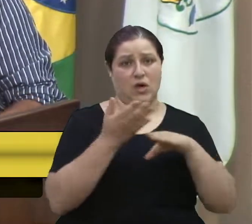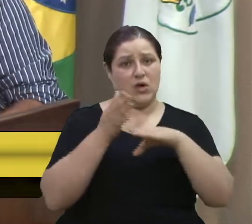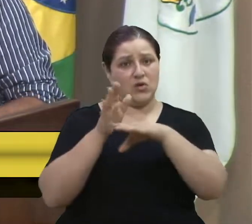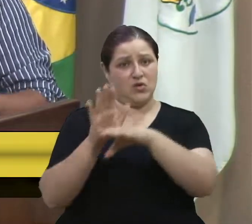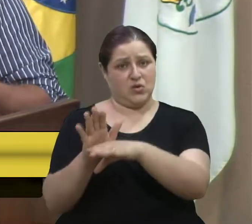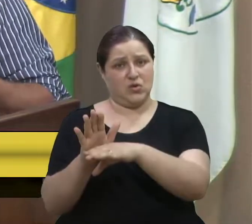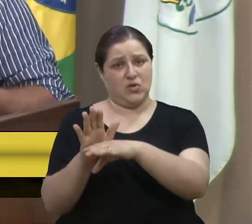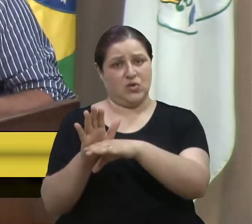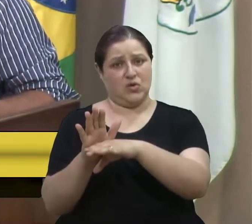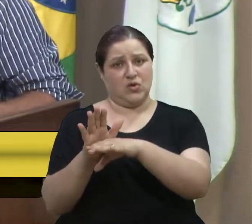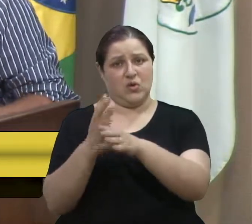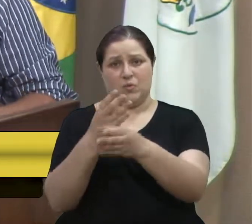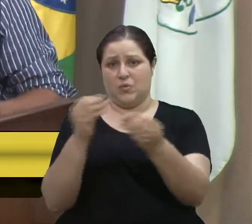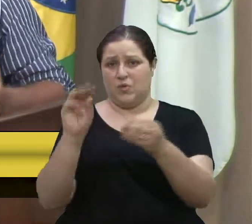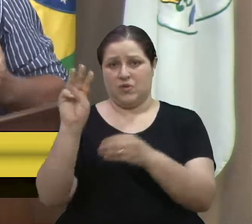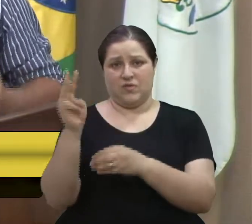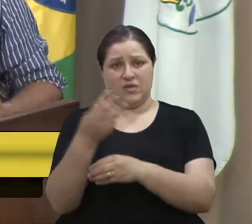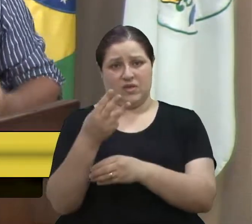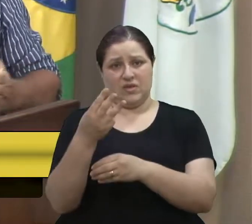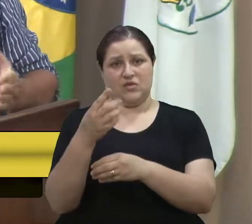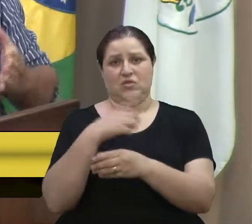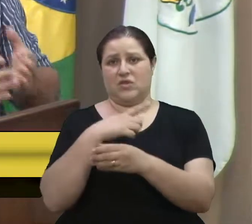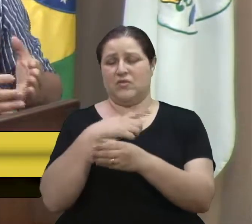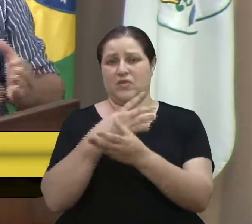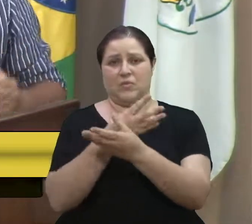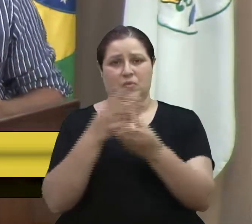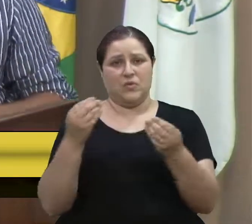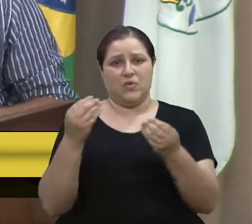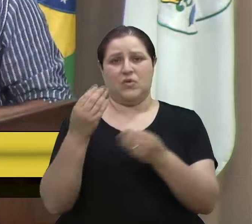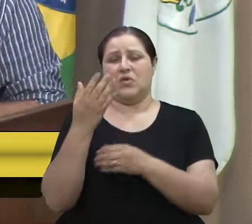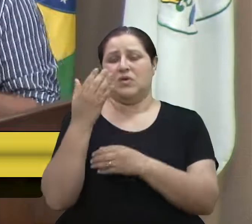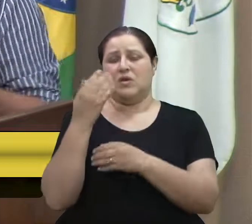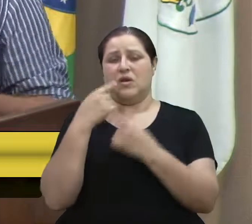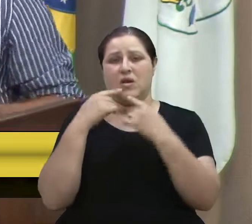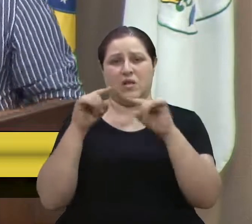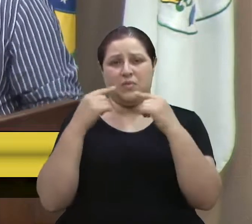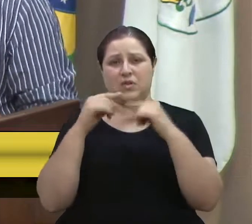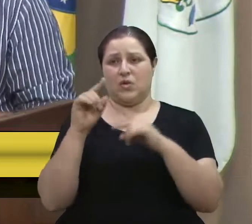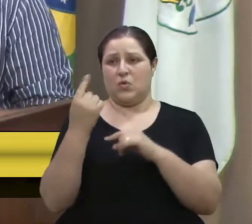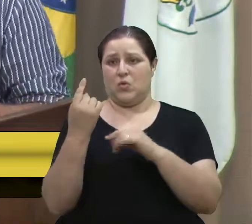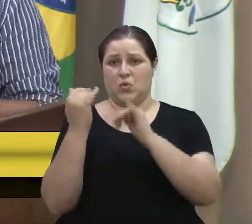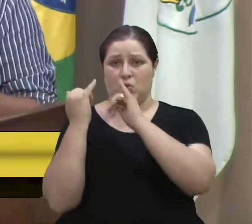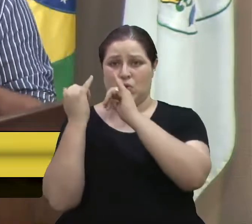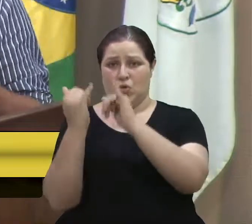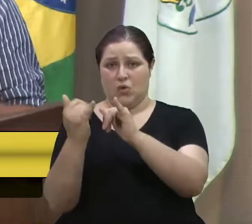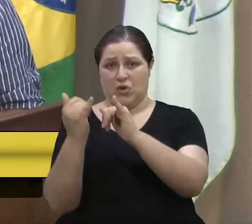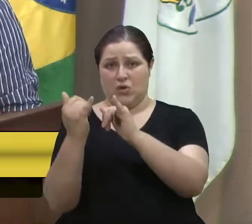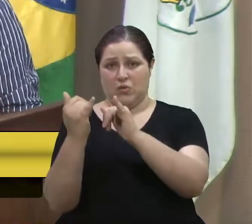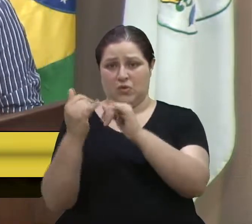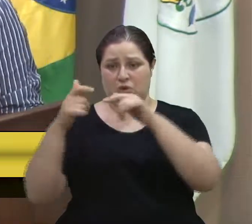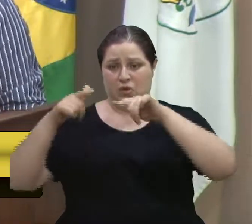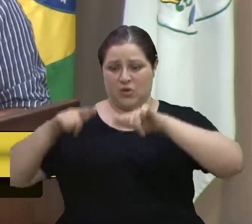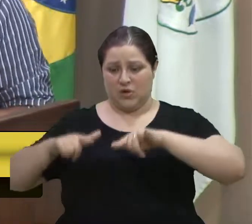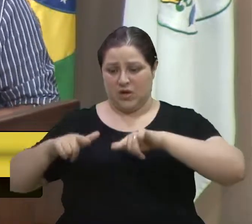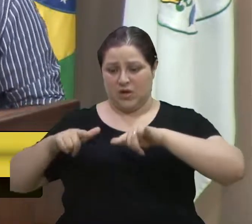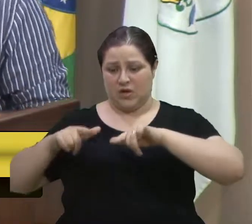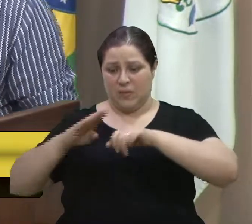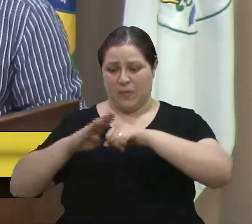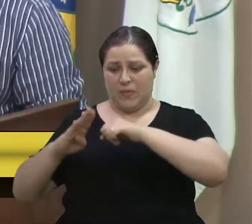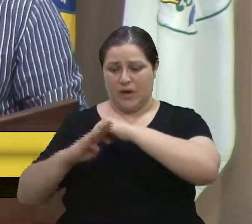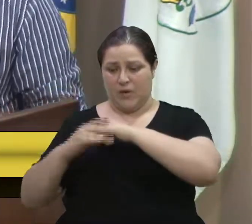tivemos de reclamações de um ônibus fazer pioneiro e pôr do sol, onde não era dessa forma,